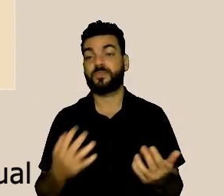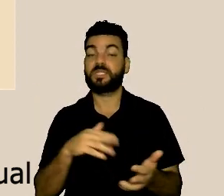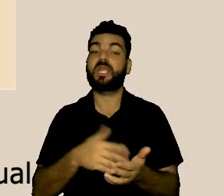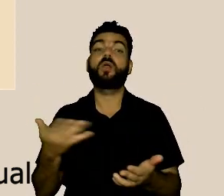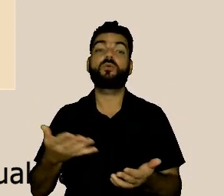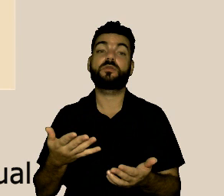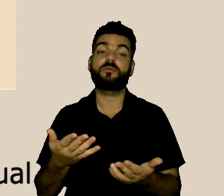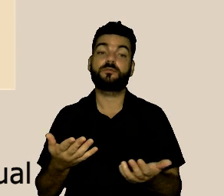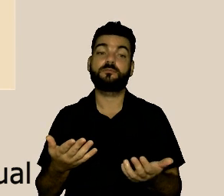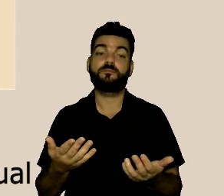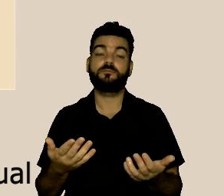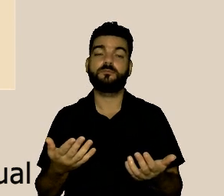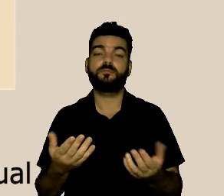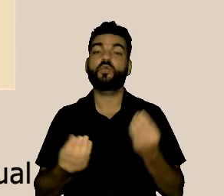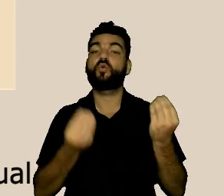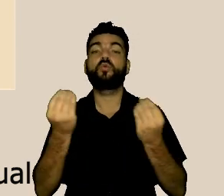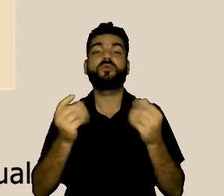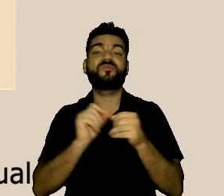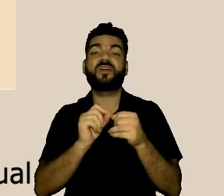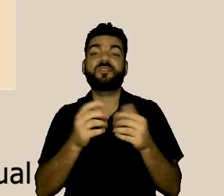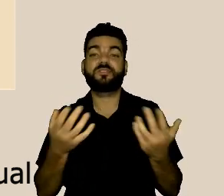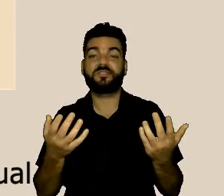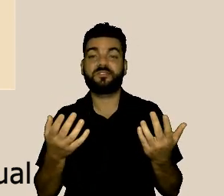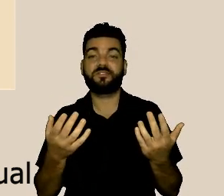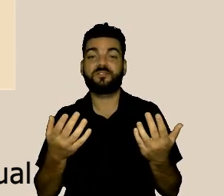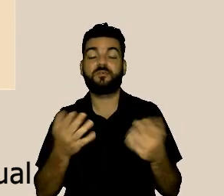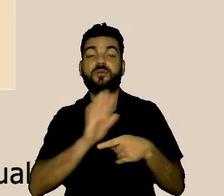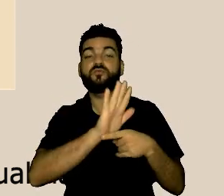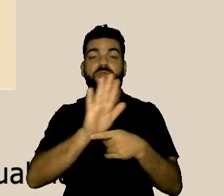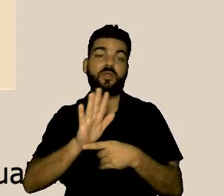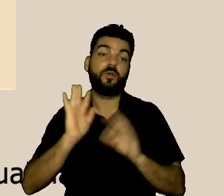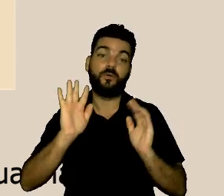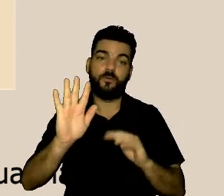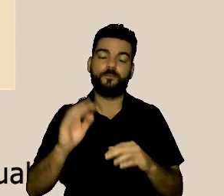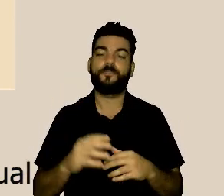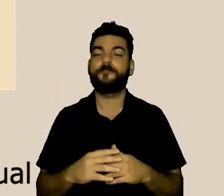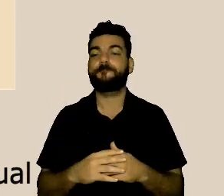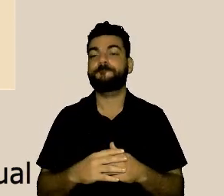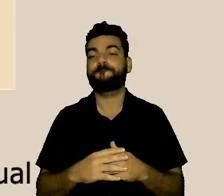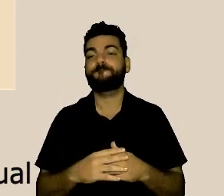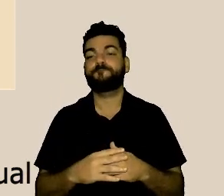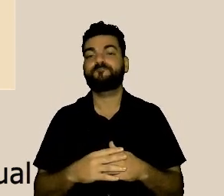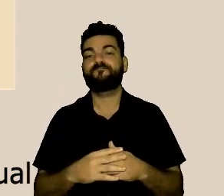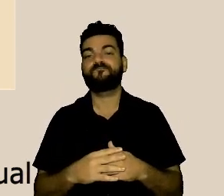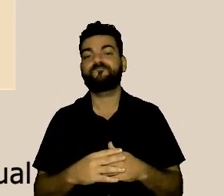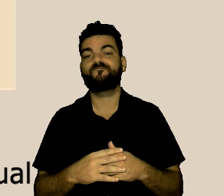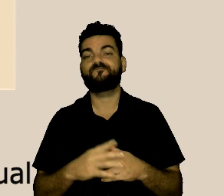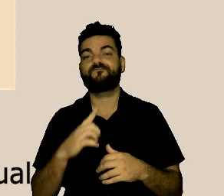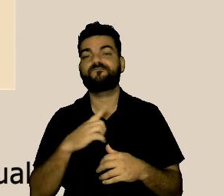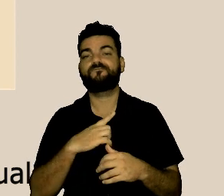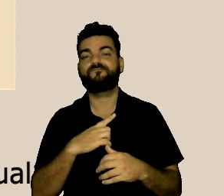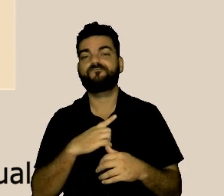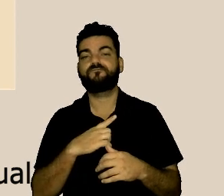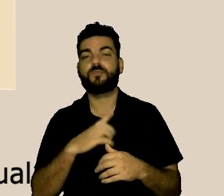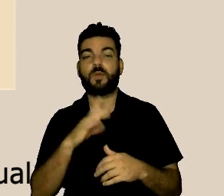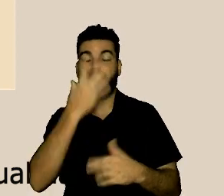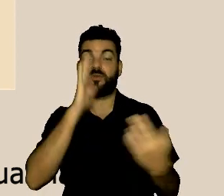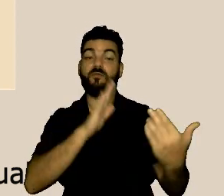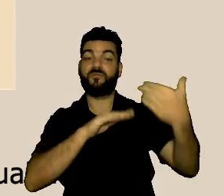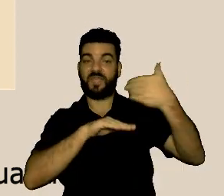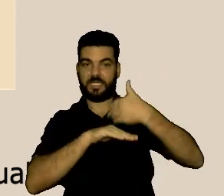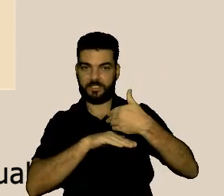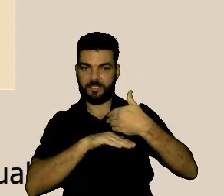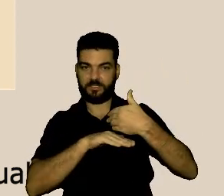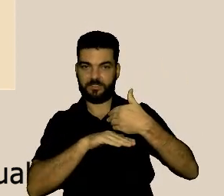até hoje, como que esses casos são atendidos? Geralmente, vem uma busca espontânea. Essa